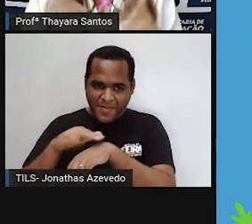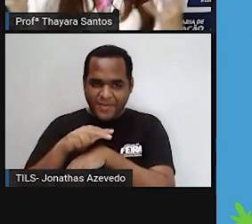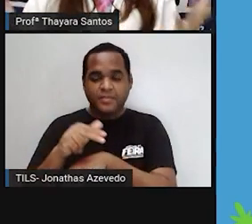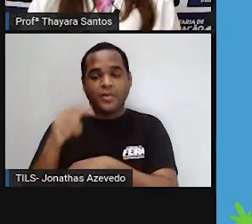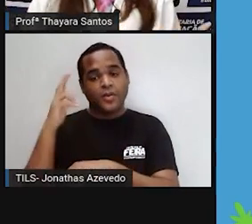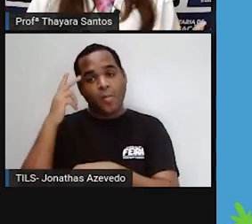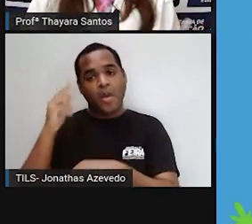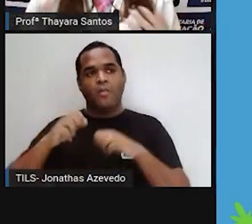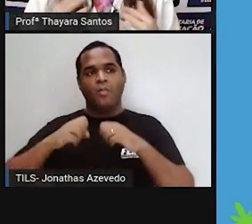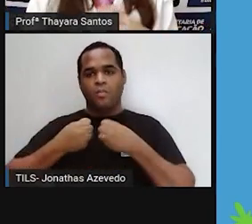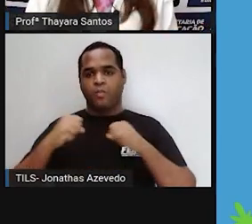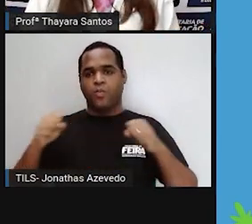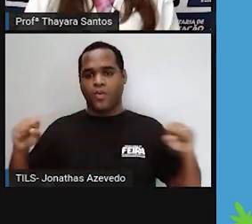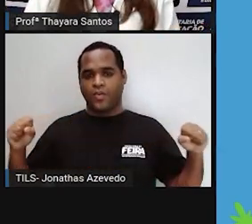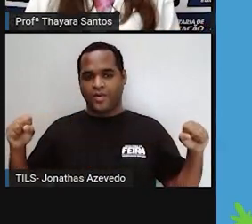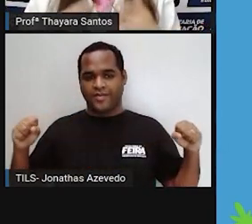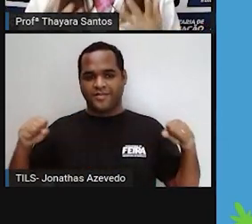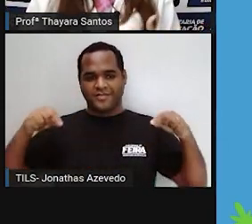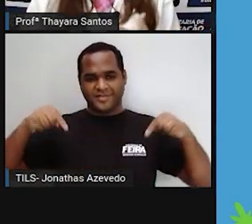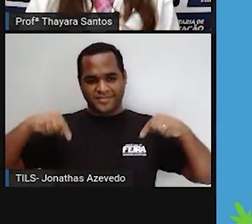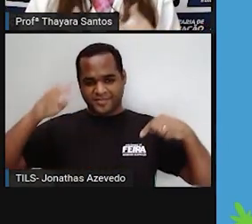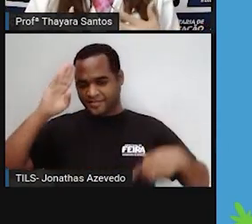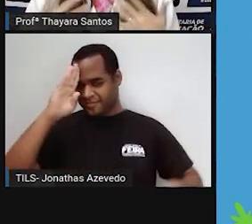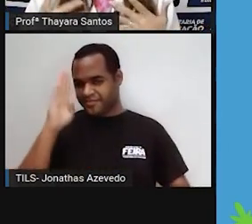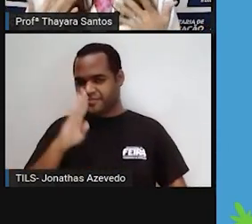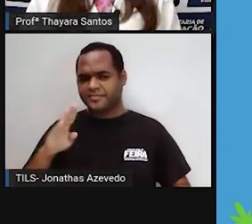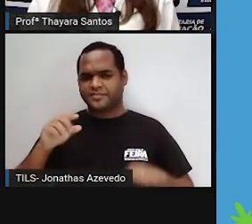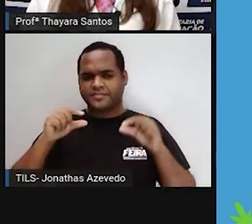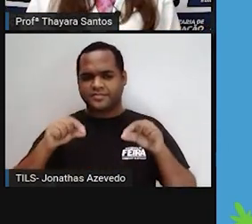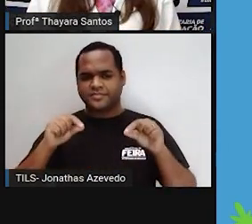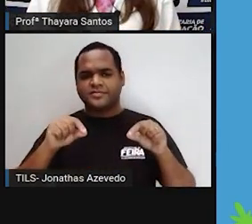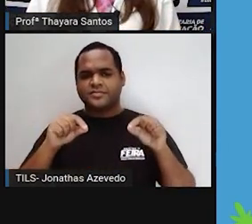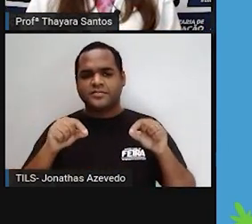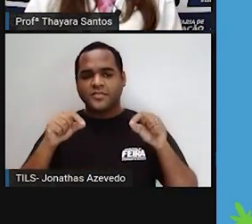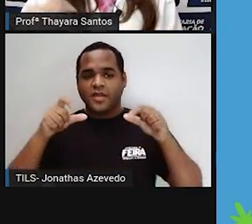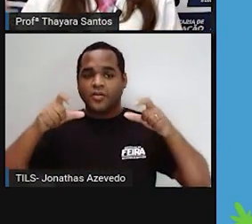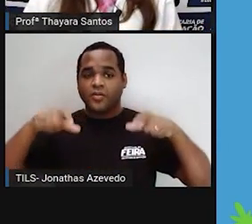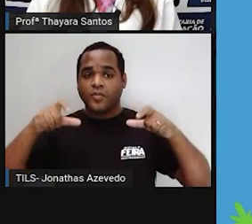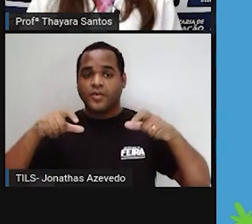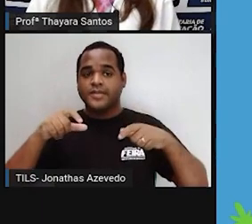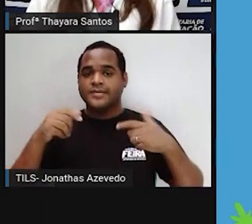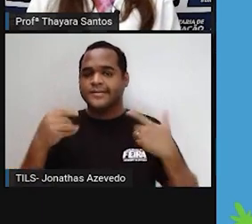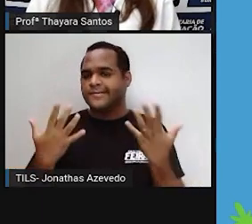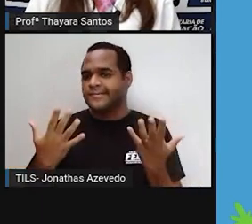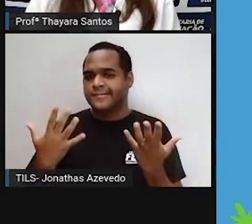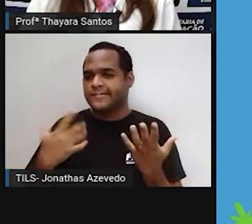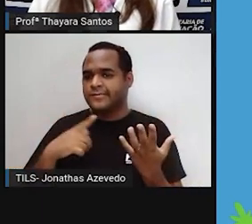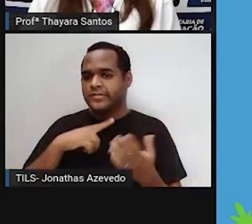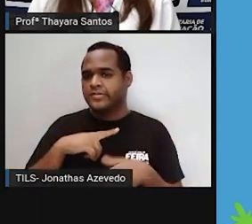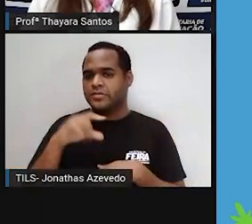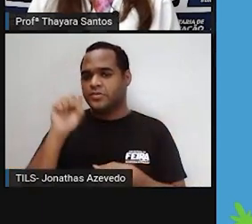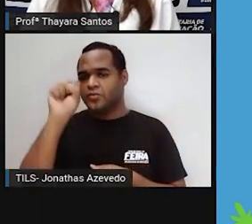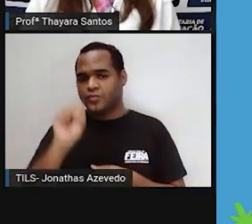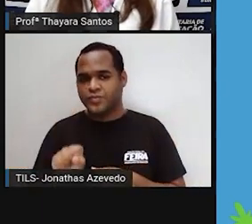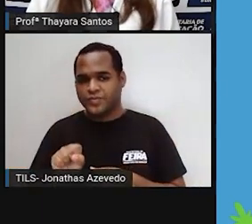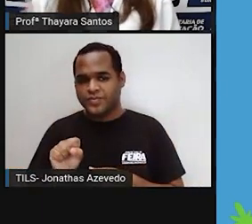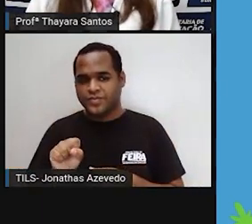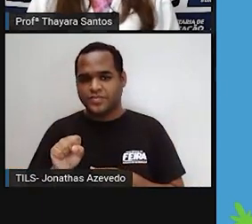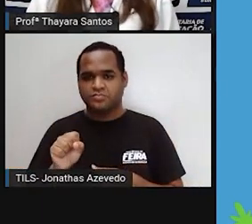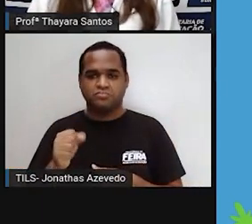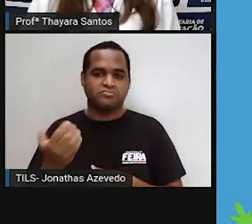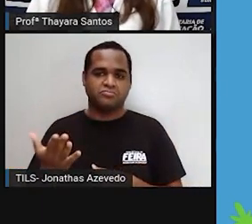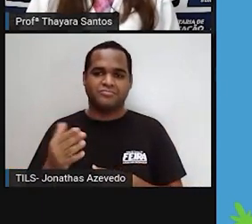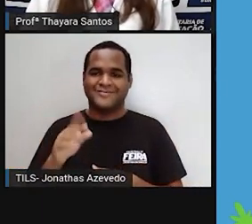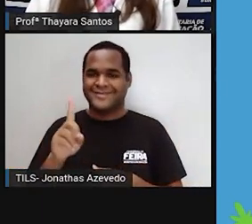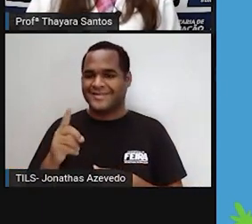é um campo aberto. Aqui no Brasil, um exemplo de pradaria que a gente tem, está lá mais pra região sul do nosso país, lá pro